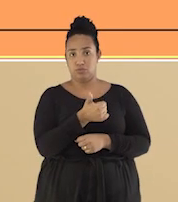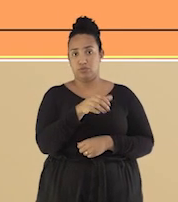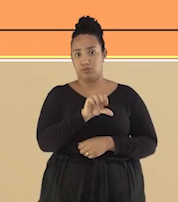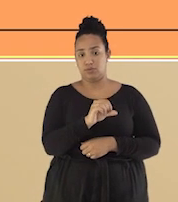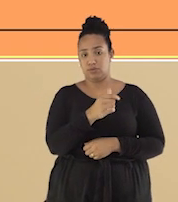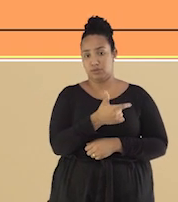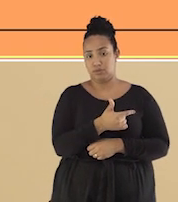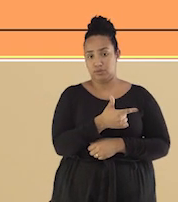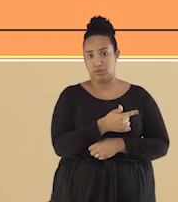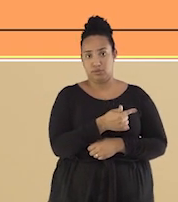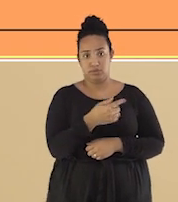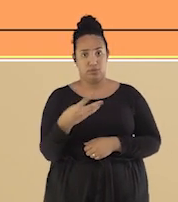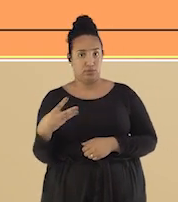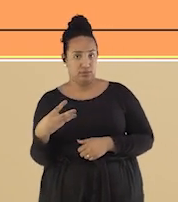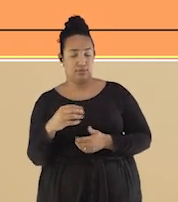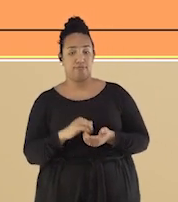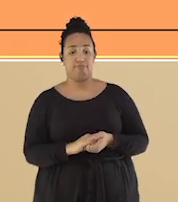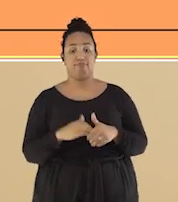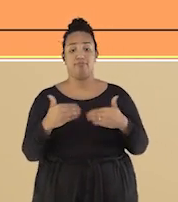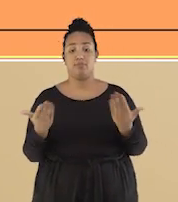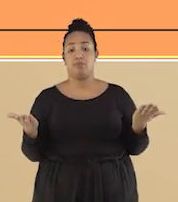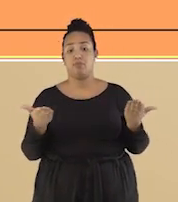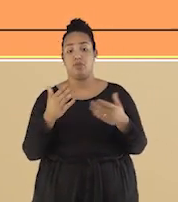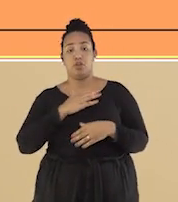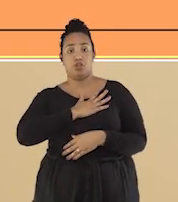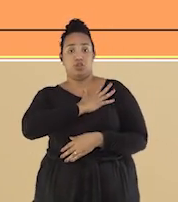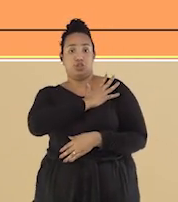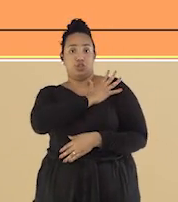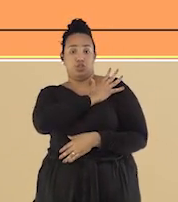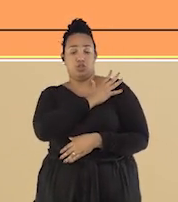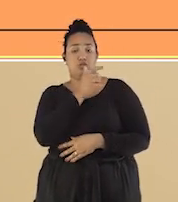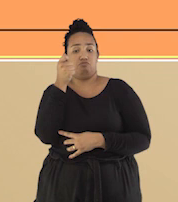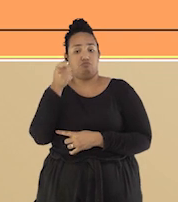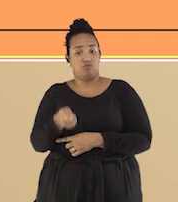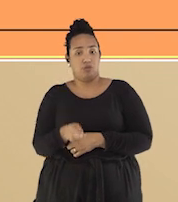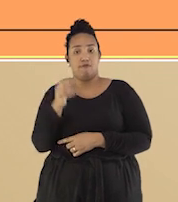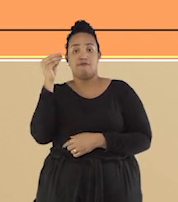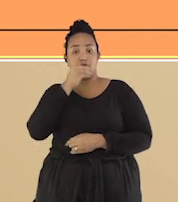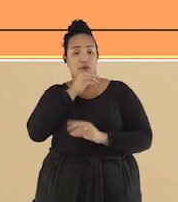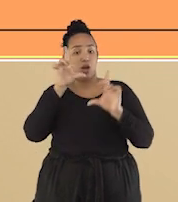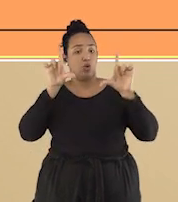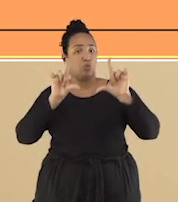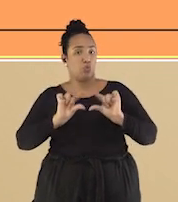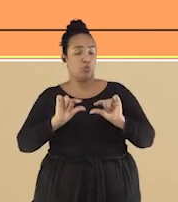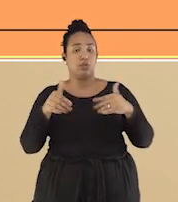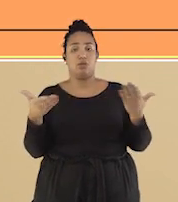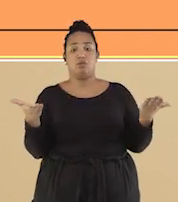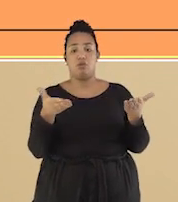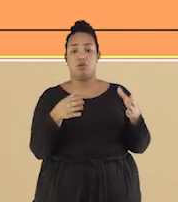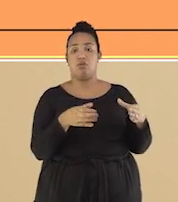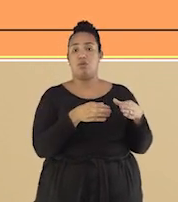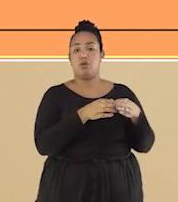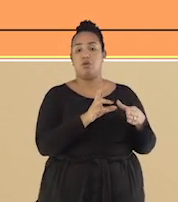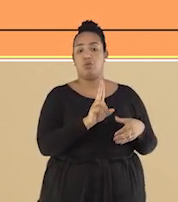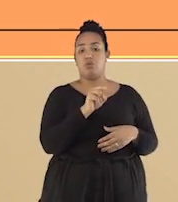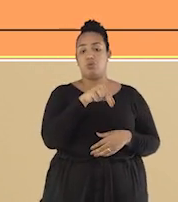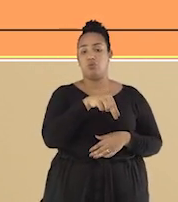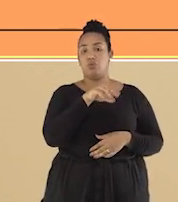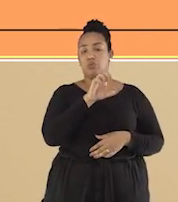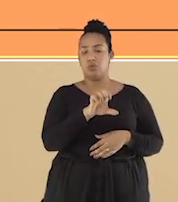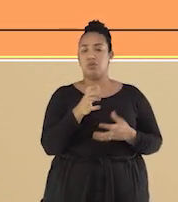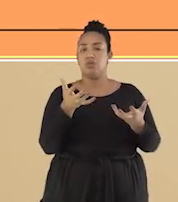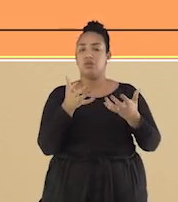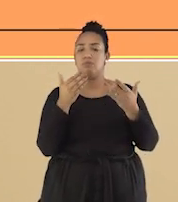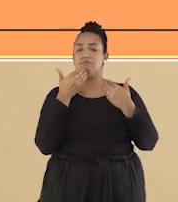Com o enfraquecimento do regime militar, a UNE passou a se reestruturar, reivindicando mais recursos para a universidade,